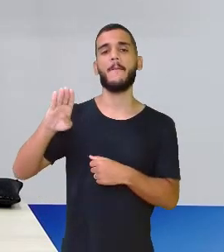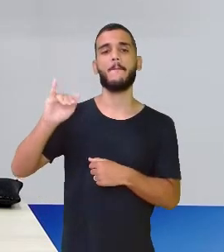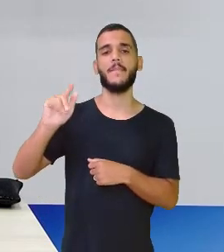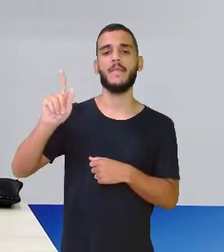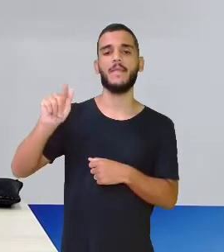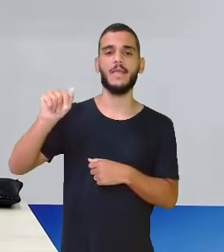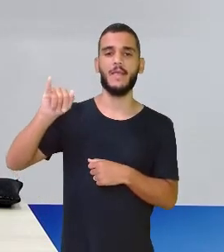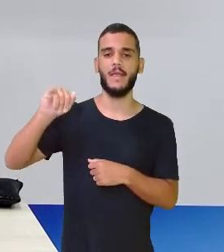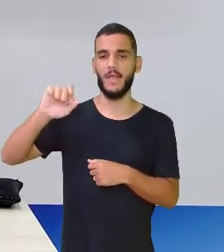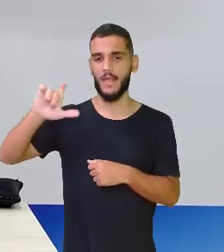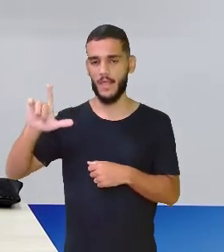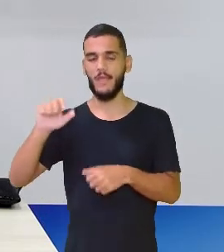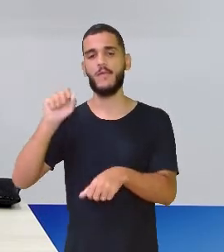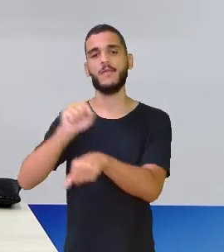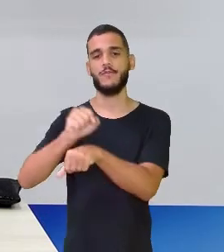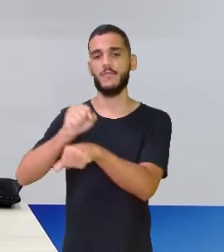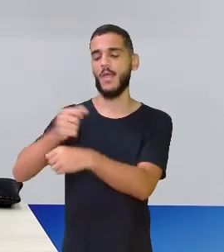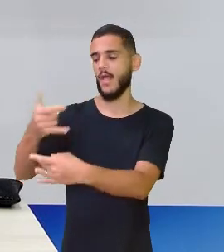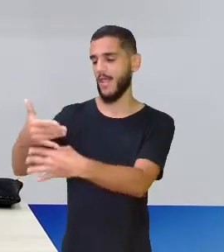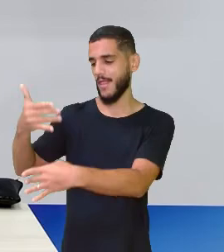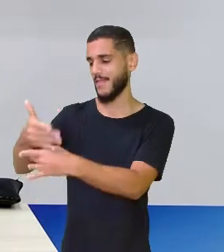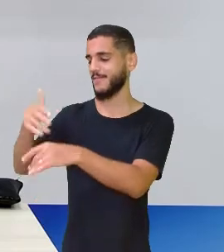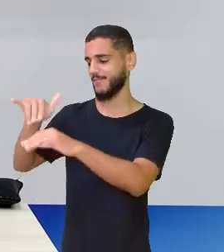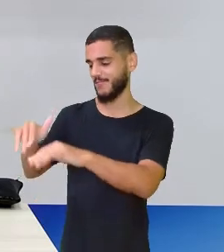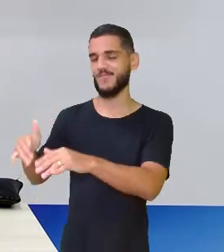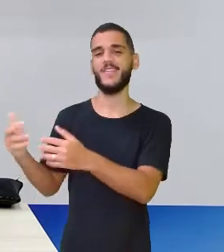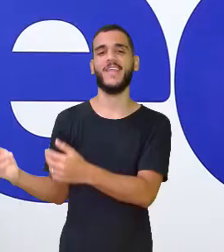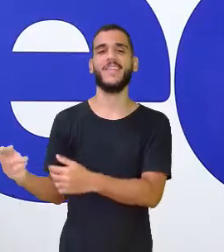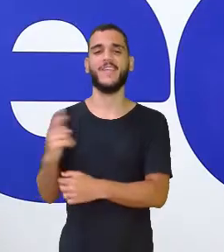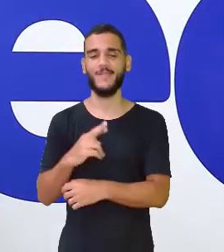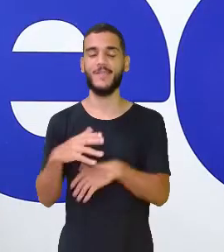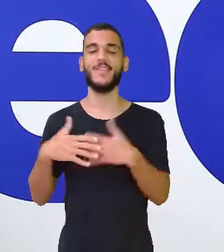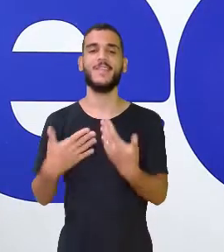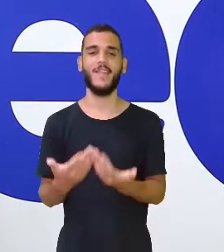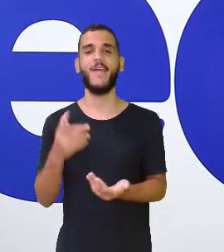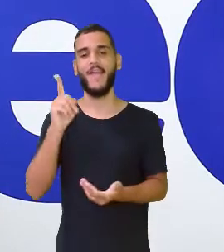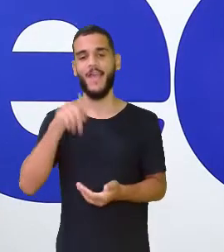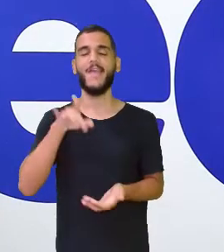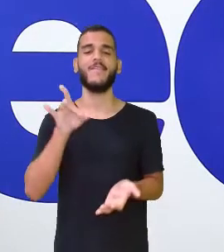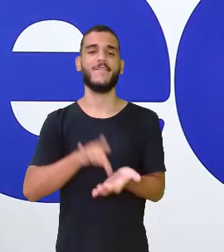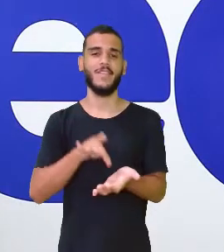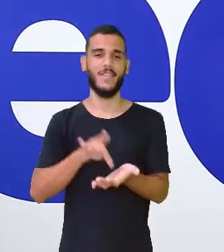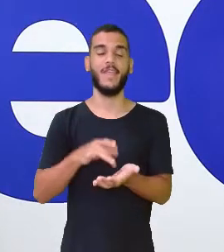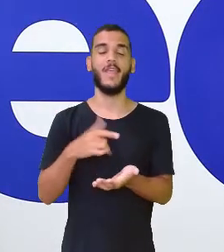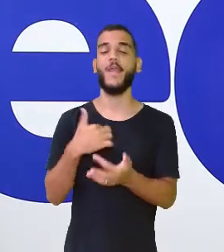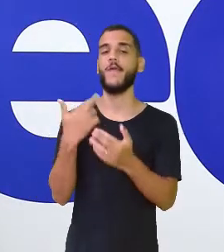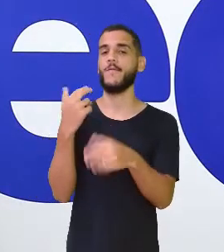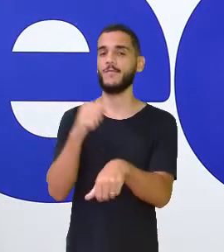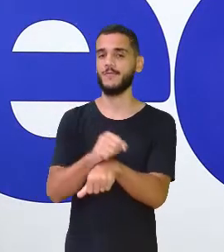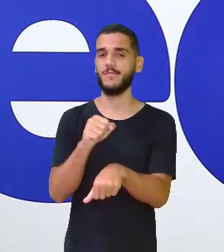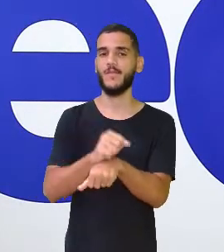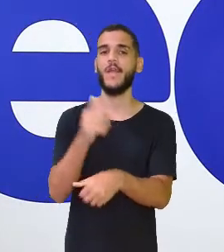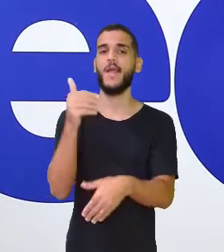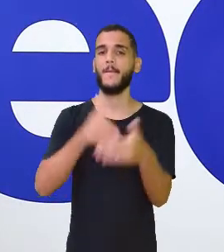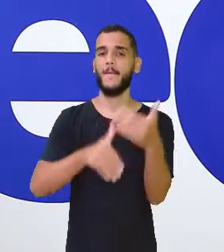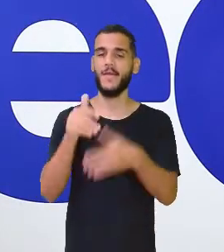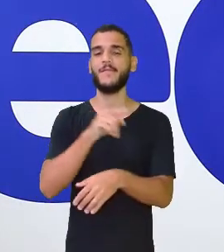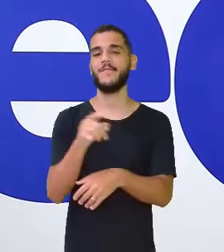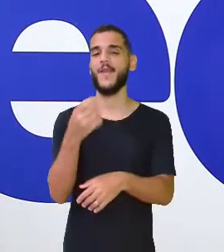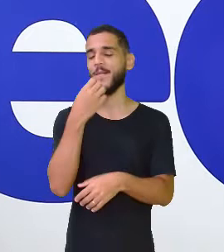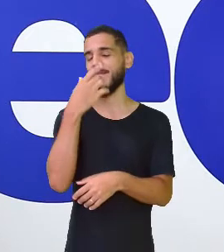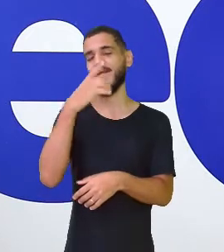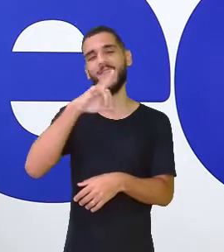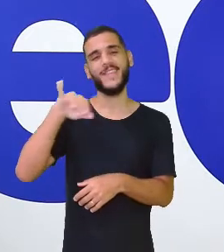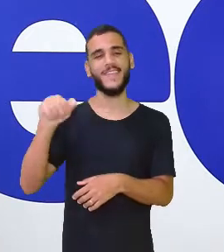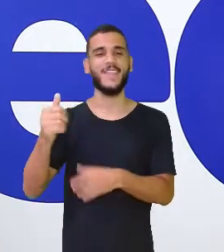aí esperando a tua mensagem. E aí, professora? Isso é um fato. Eu estou aqui esperando a participação de vocês. Bom dia a todo